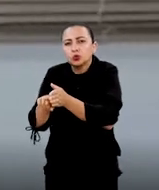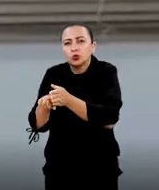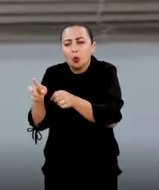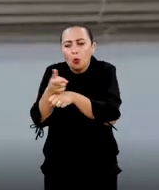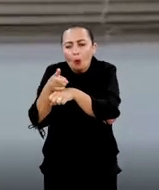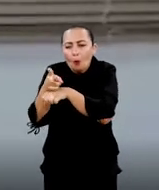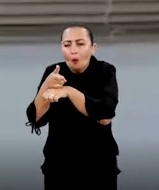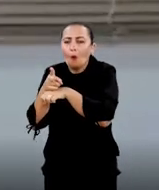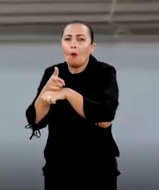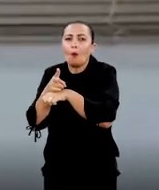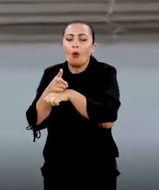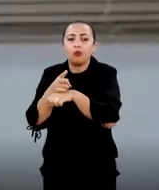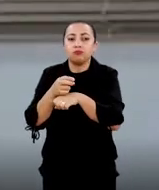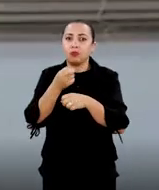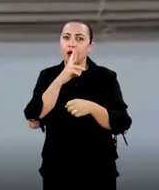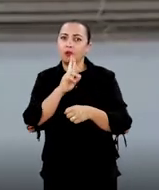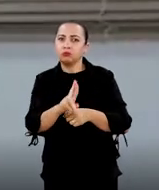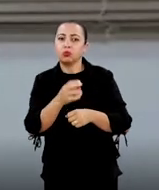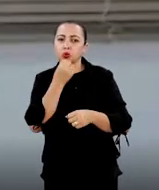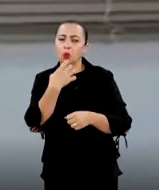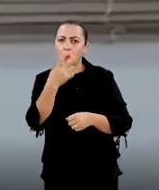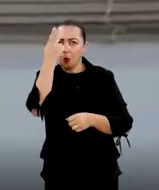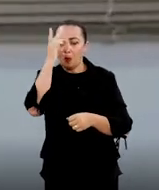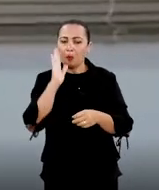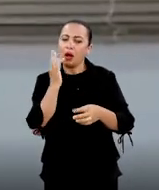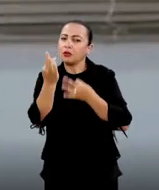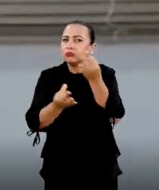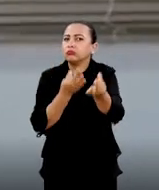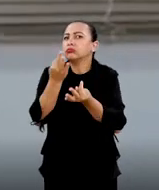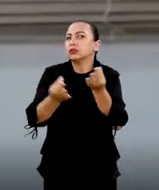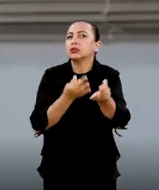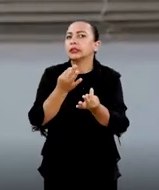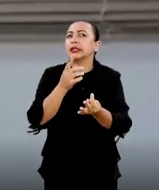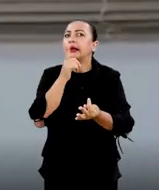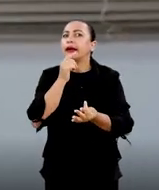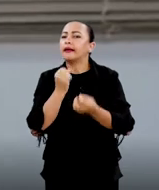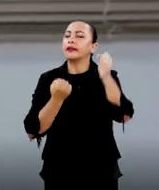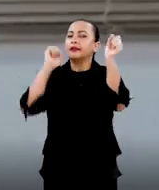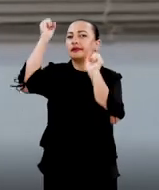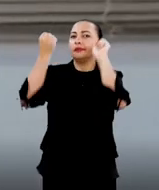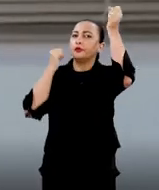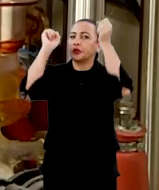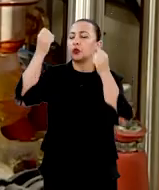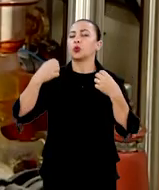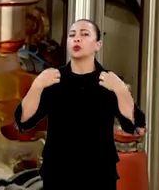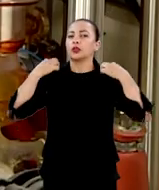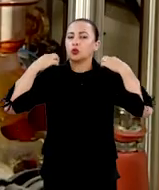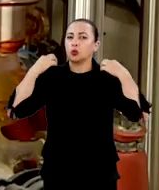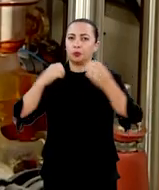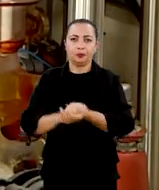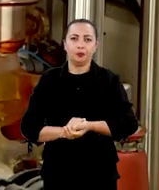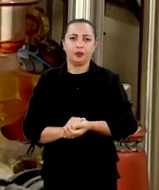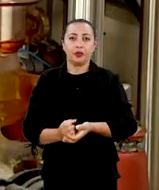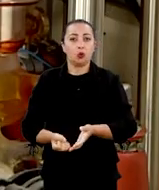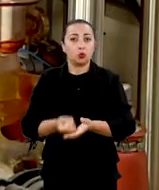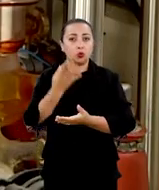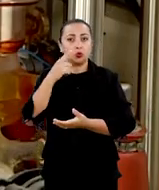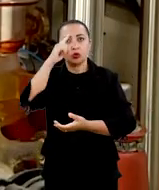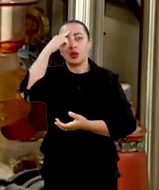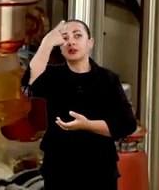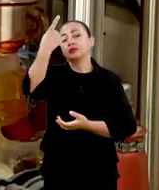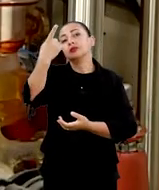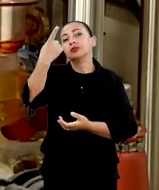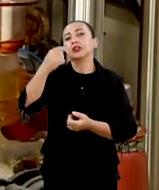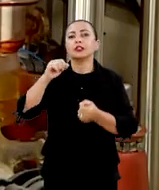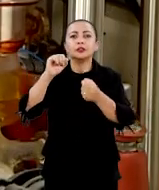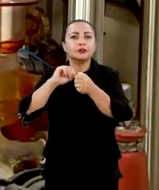buscar uma solução para o tratamento desse efluente da indústria têxtil. Surgiu a ideia de